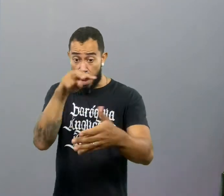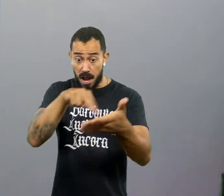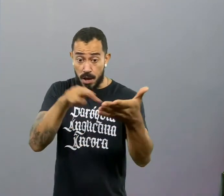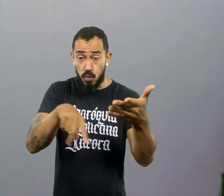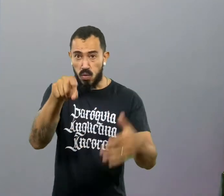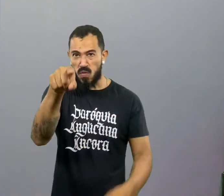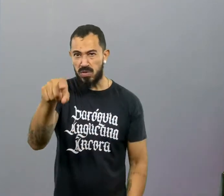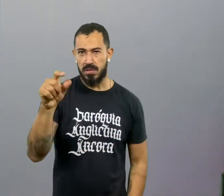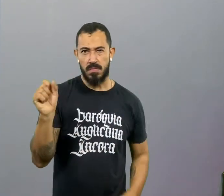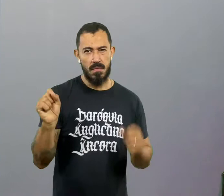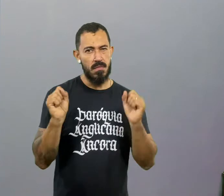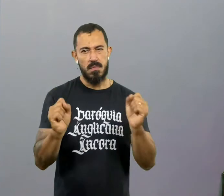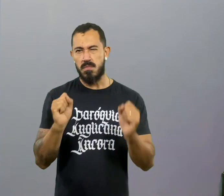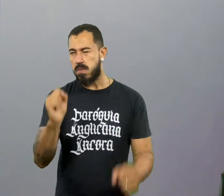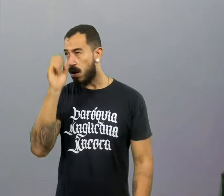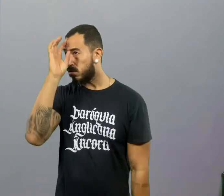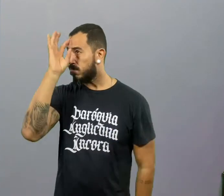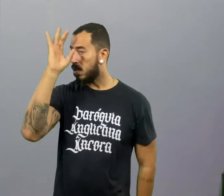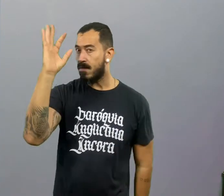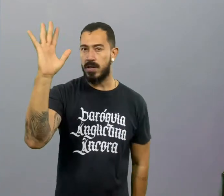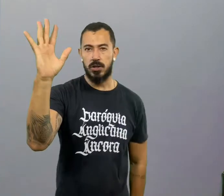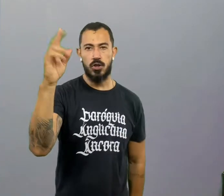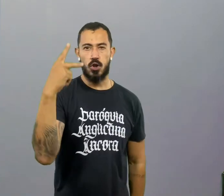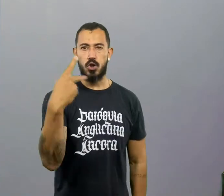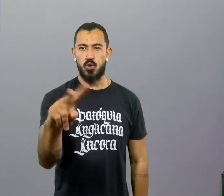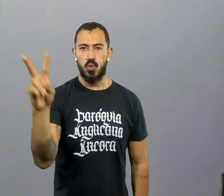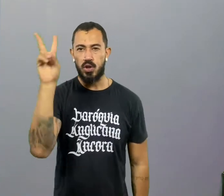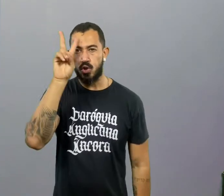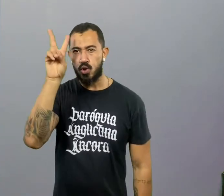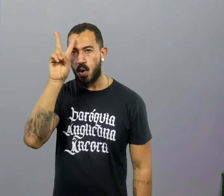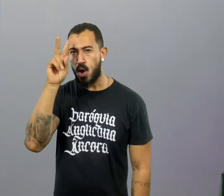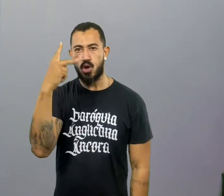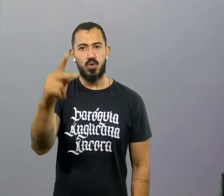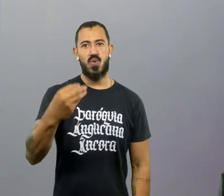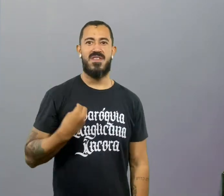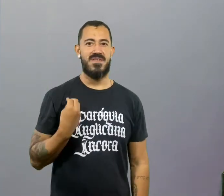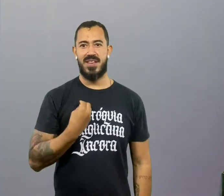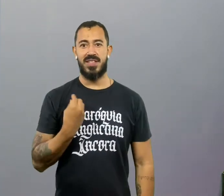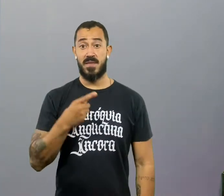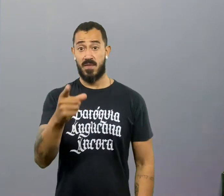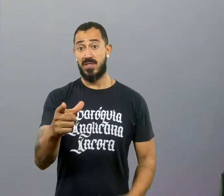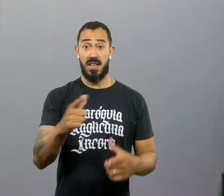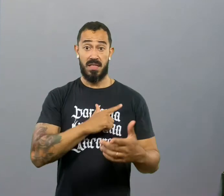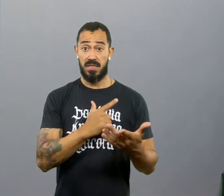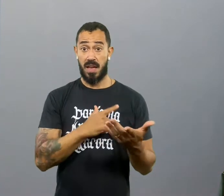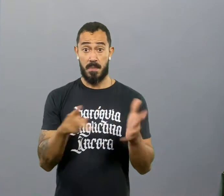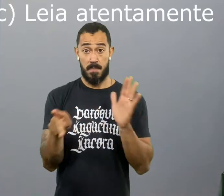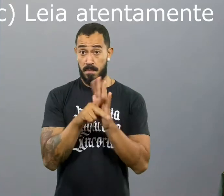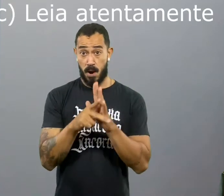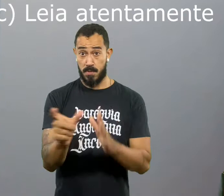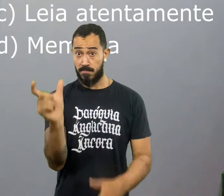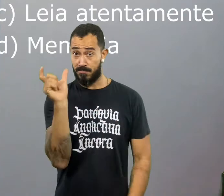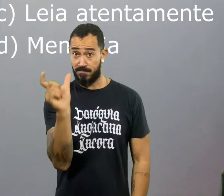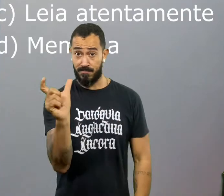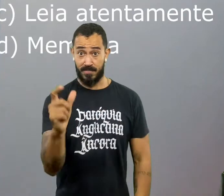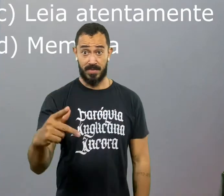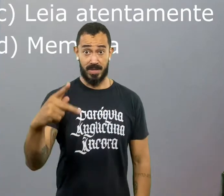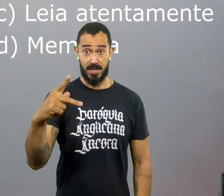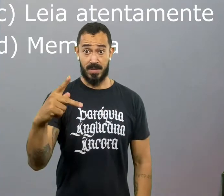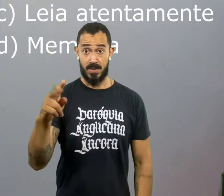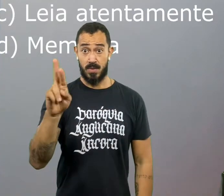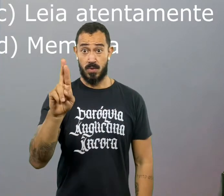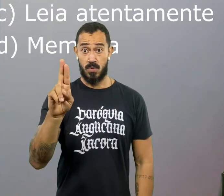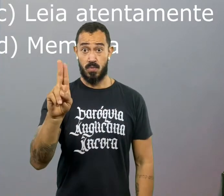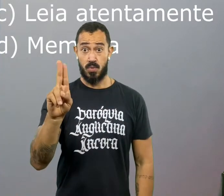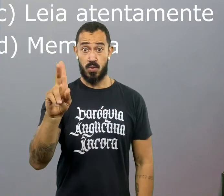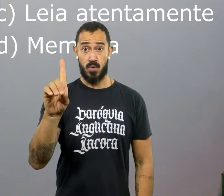reflexão profunda da sua história, da sua vida, pra que você tenha prudência. Tá bom? Uma reflexão profunda